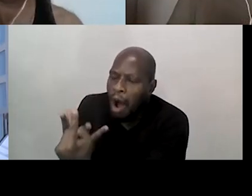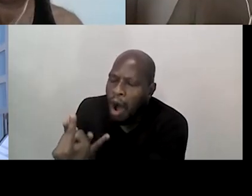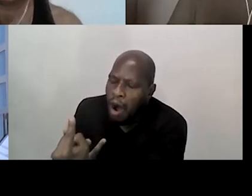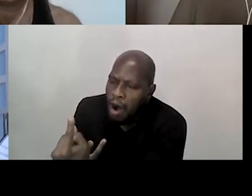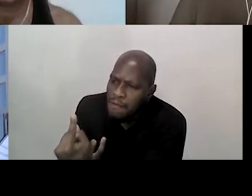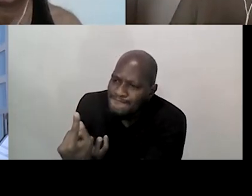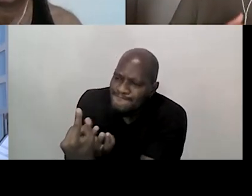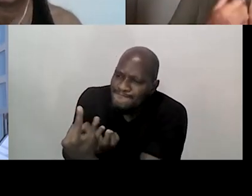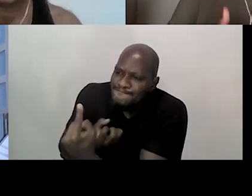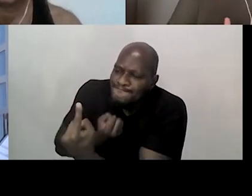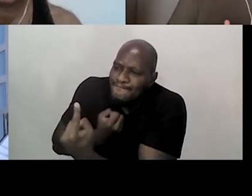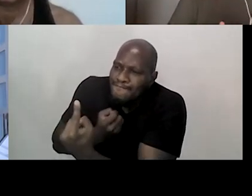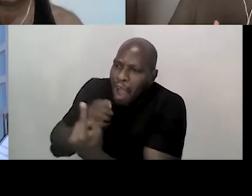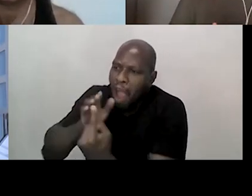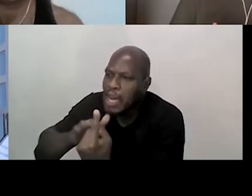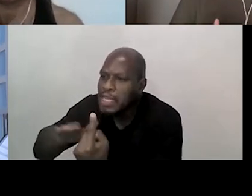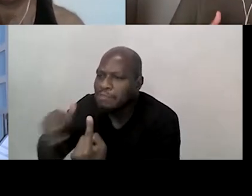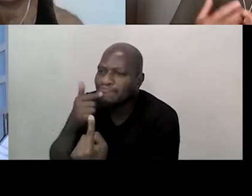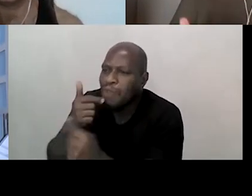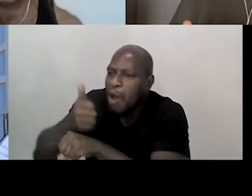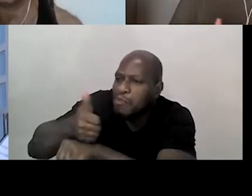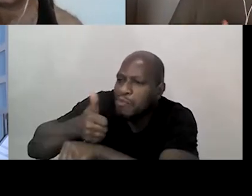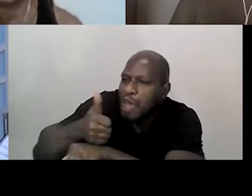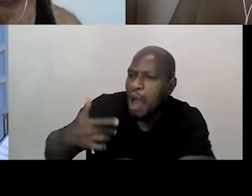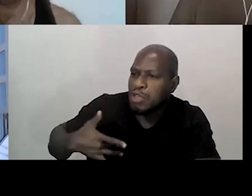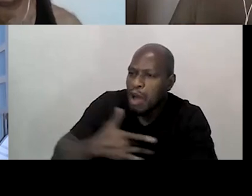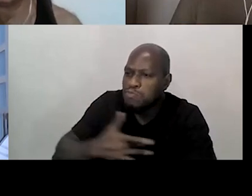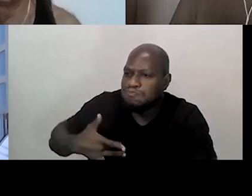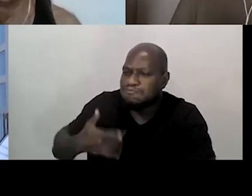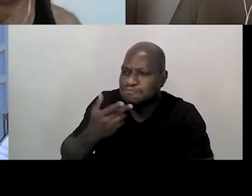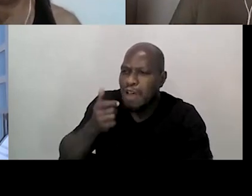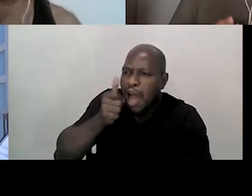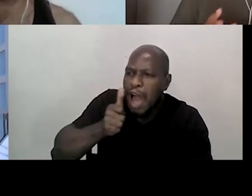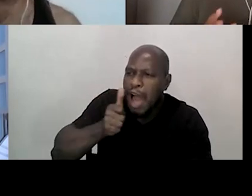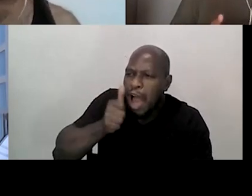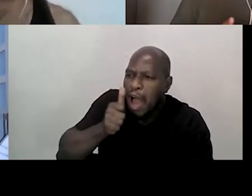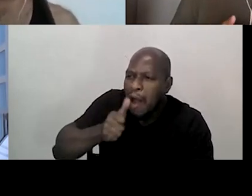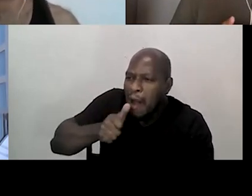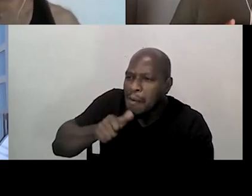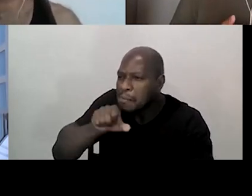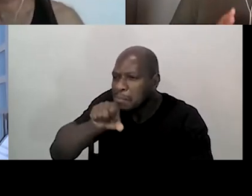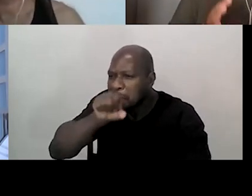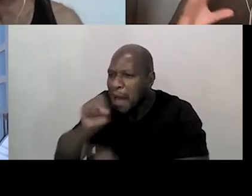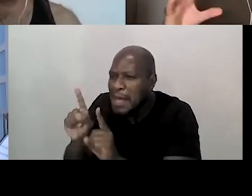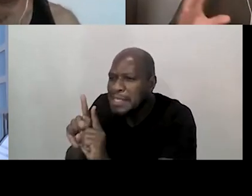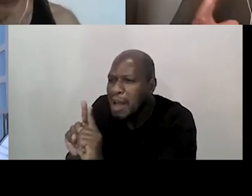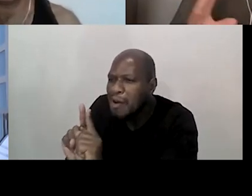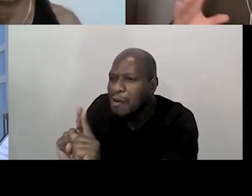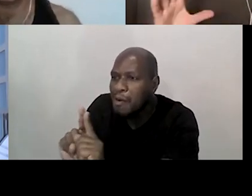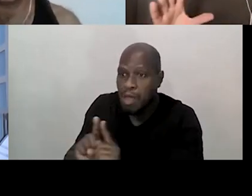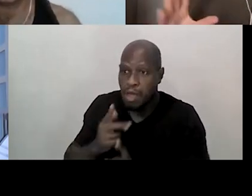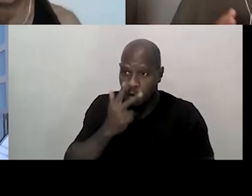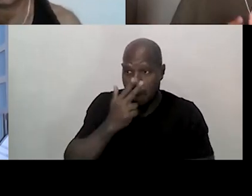a criança, de encontrar os profissionais de saúde, de encontrar as mães e acompanhantes. Eu acho que a gente tem a missão